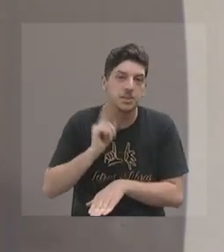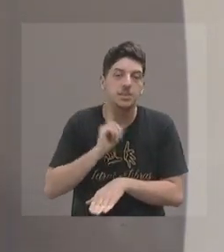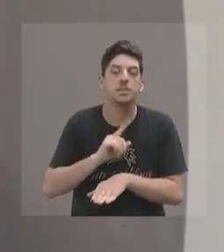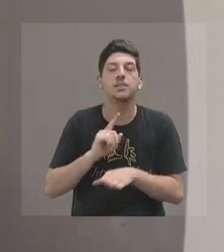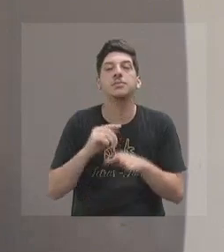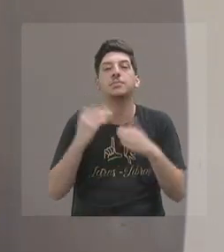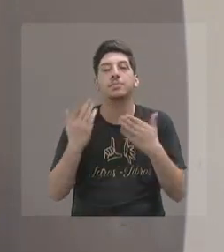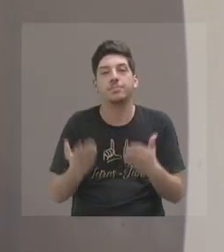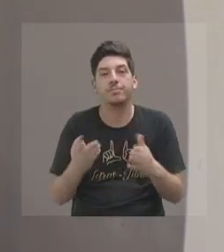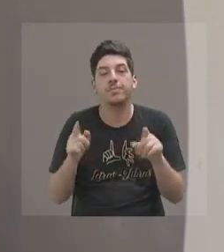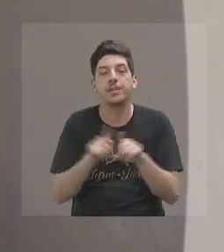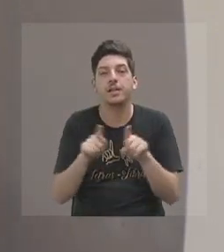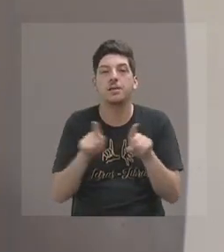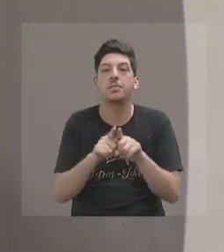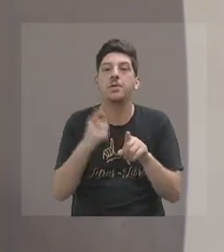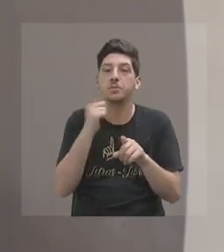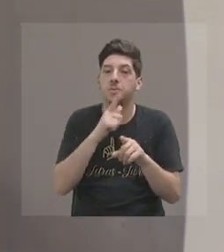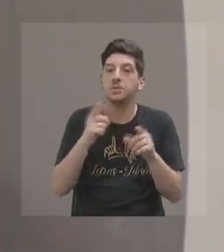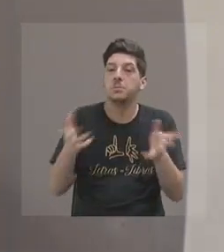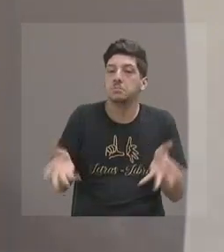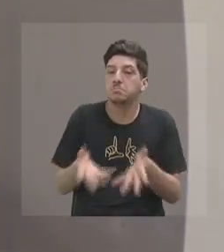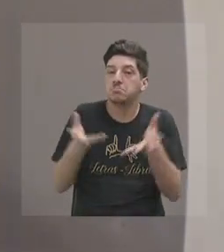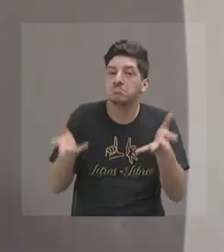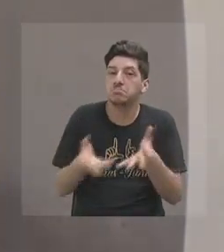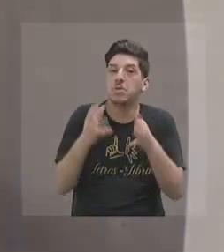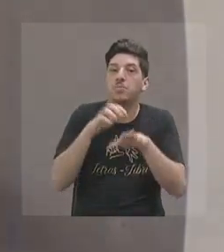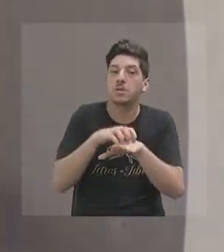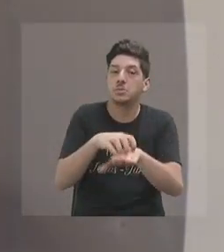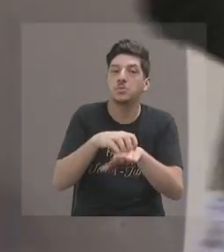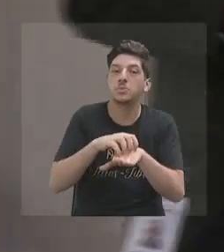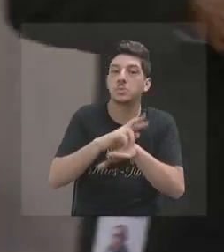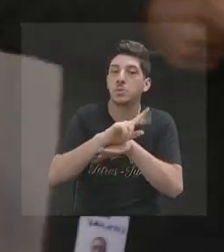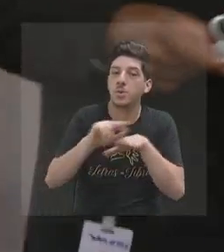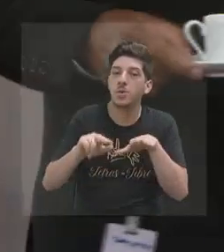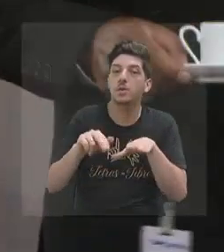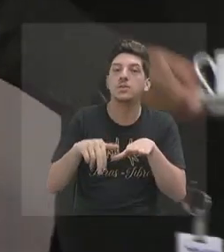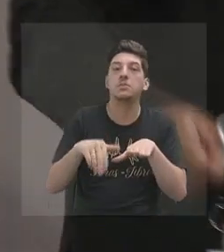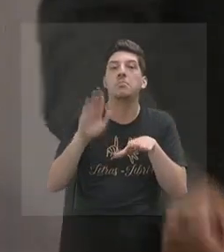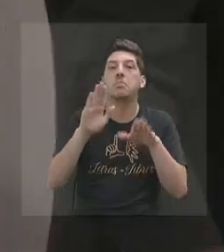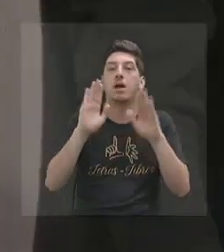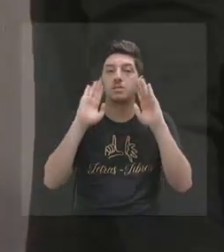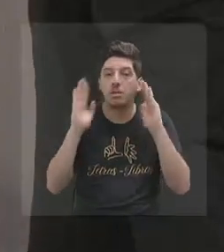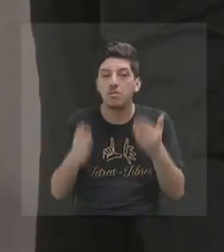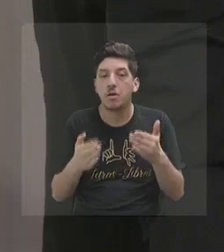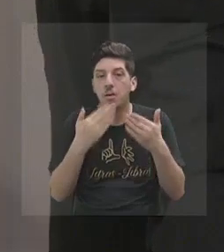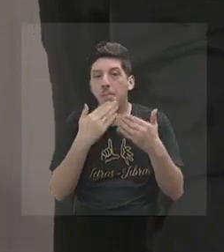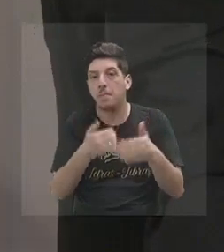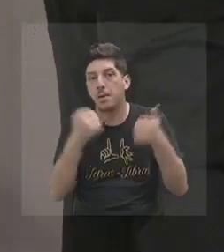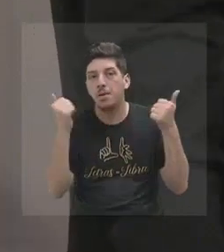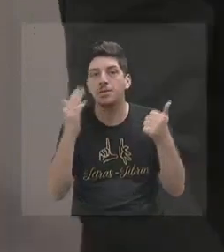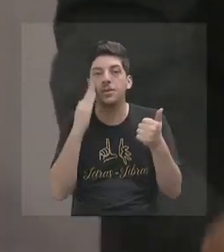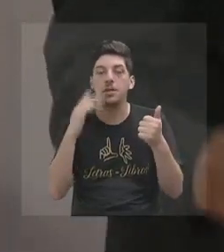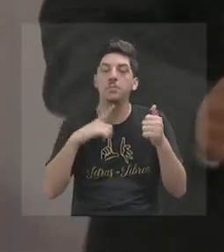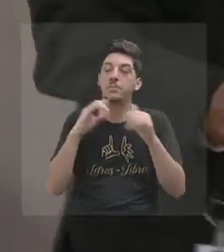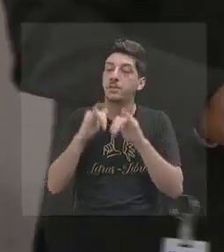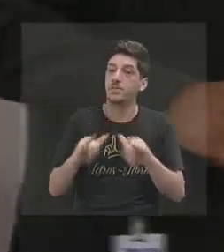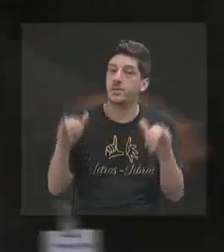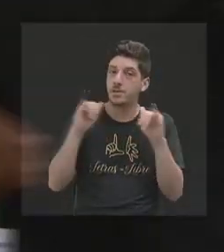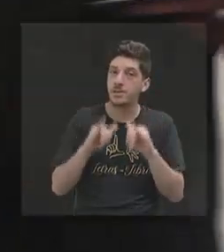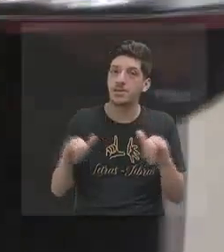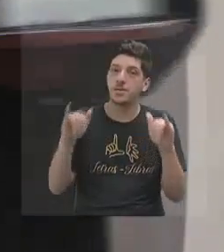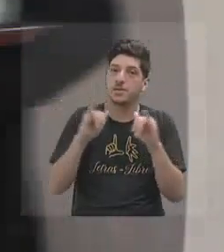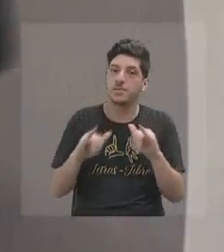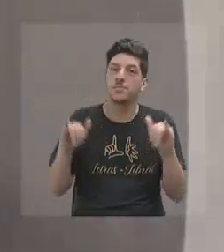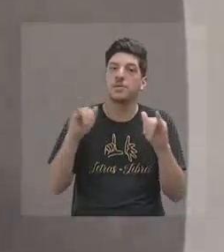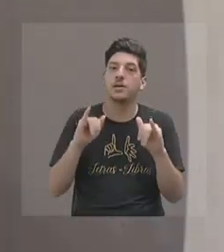para também promover um turismo mais saudável. A gente fez a campanha para